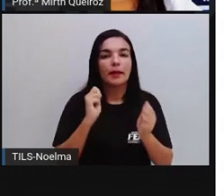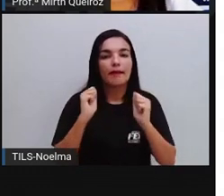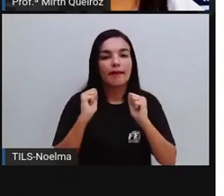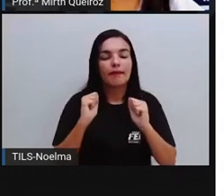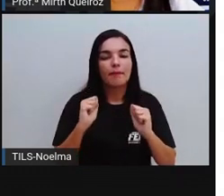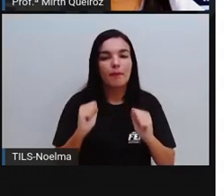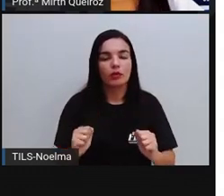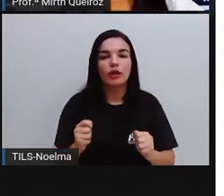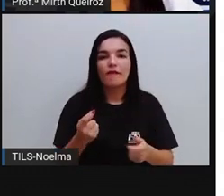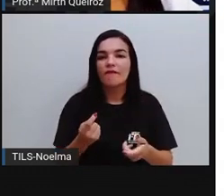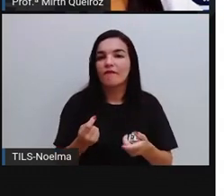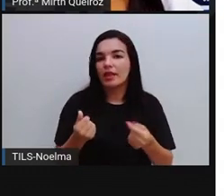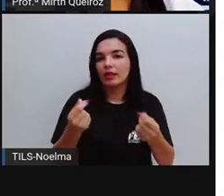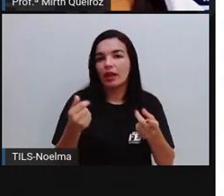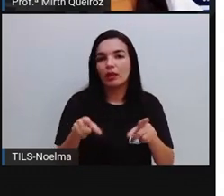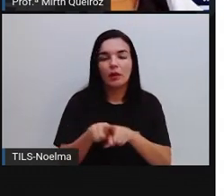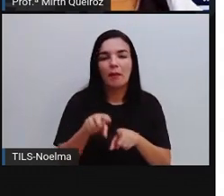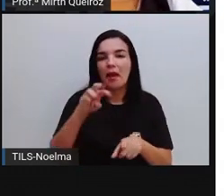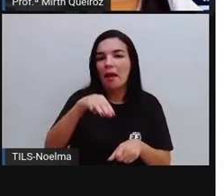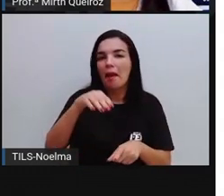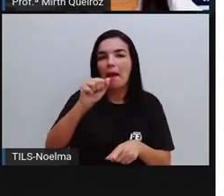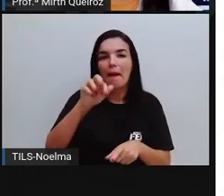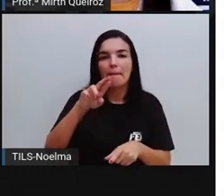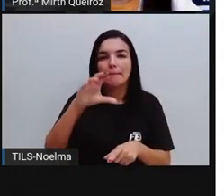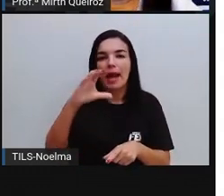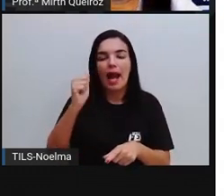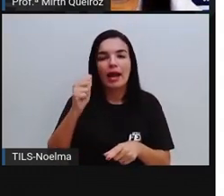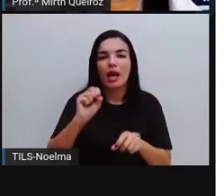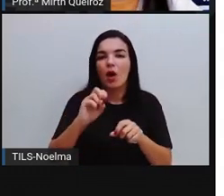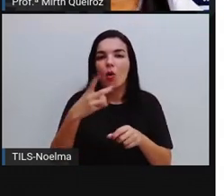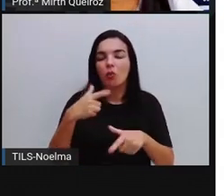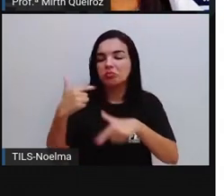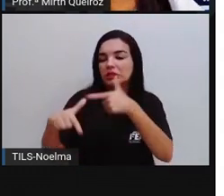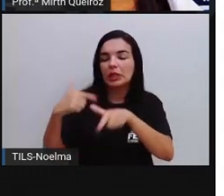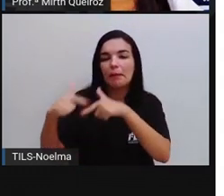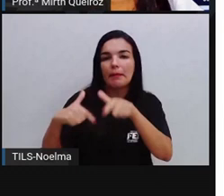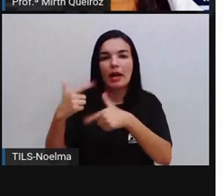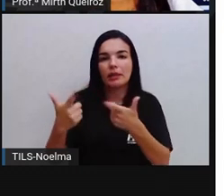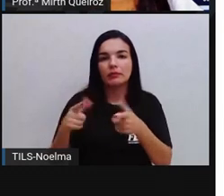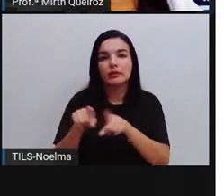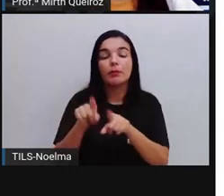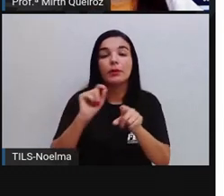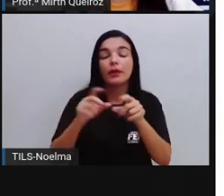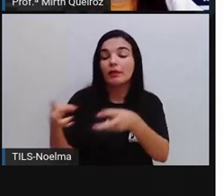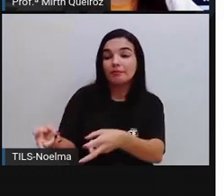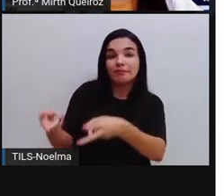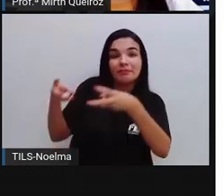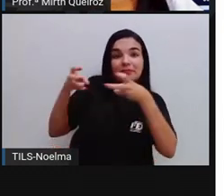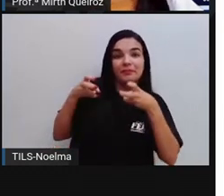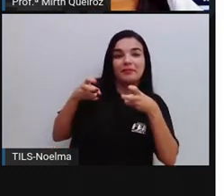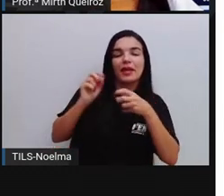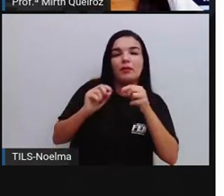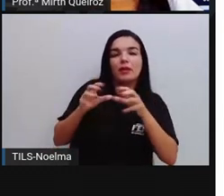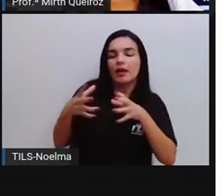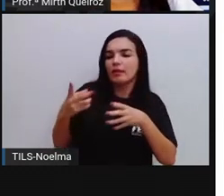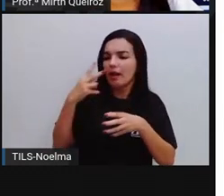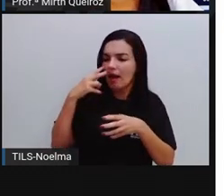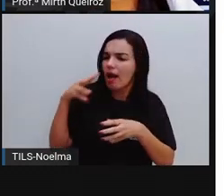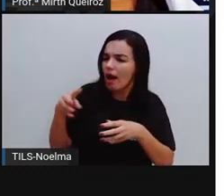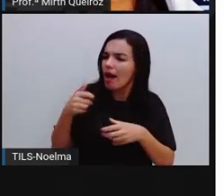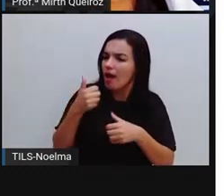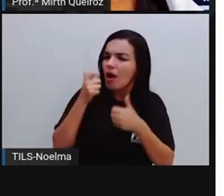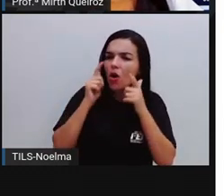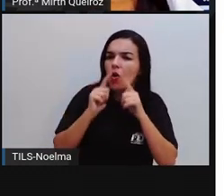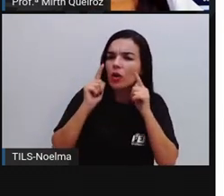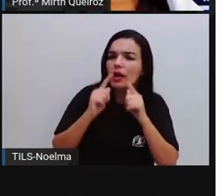marca, serviço, com o intuito de quê? De atrair e convencer seus consumidores